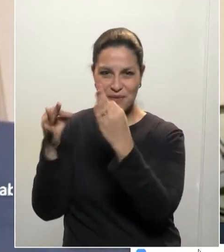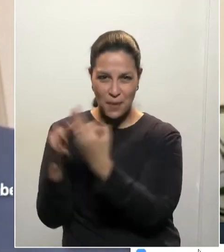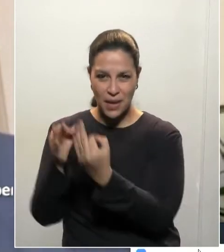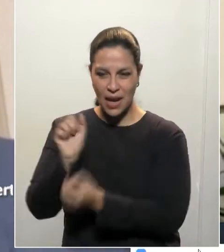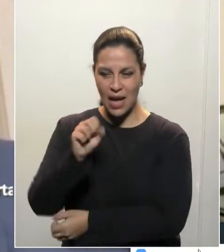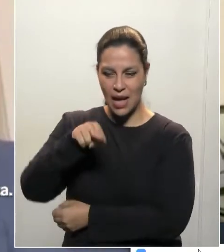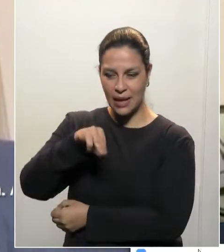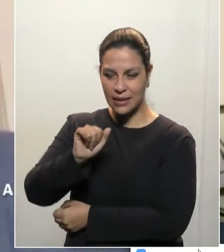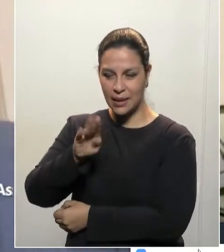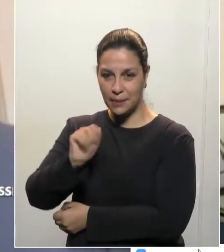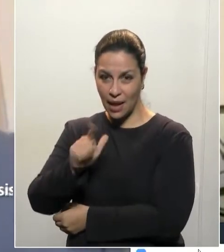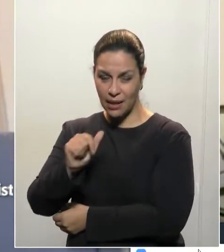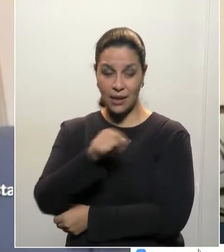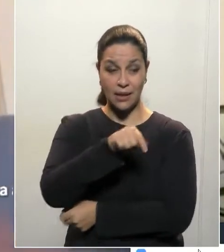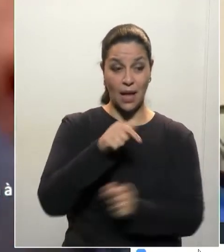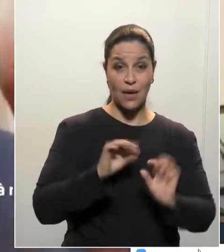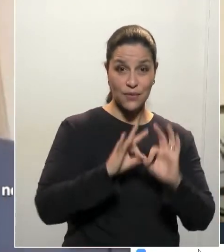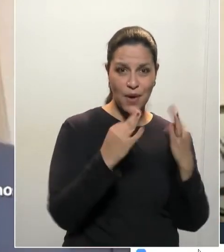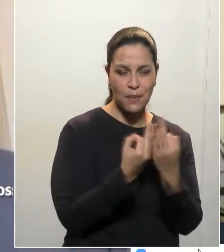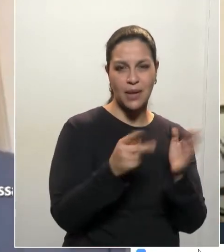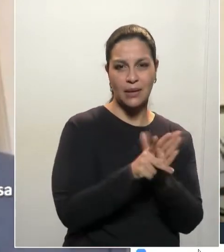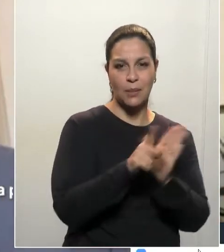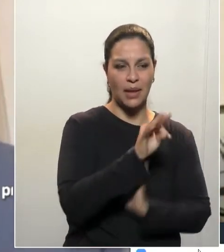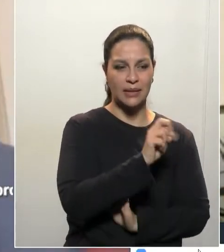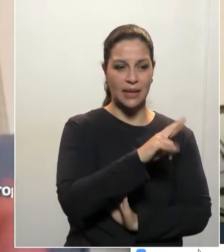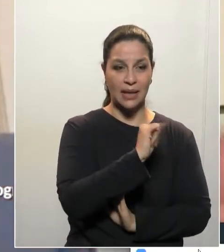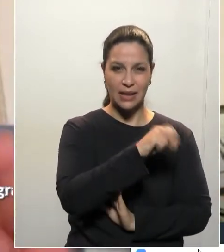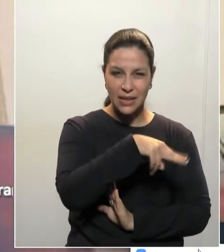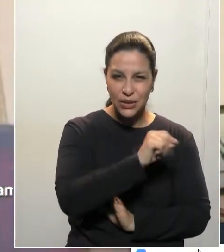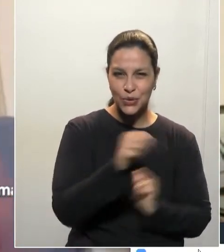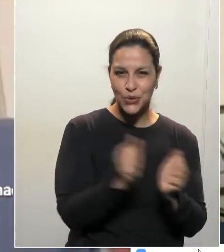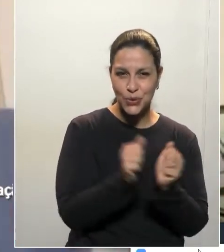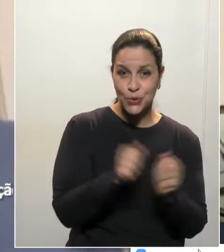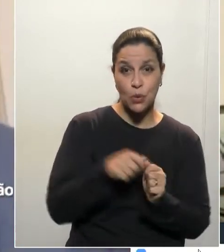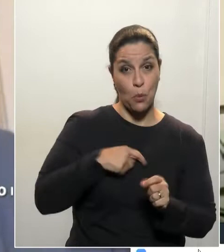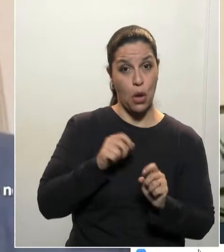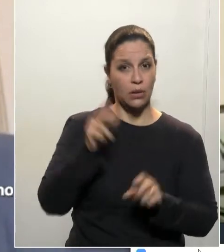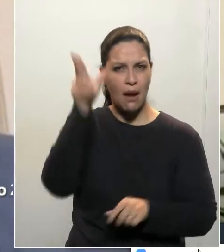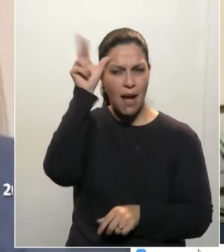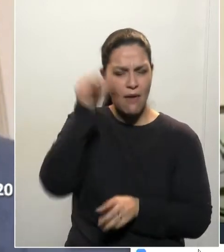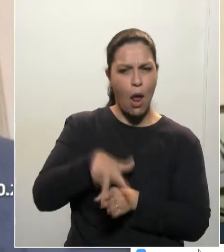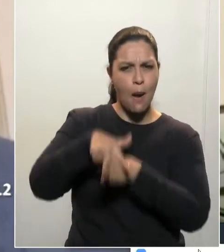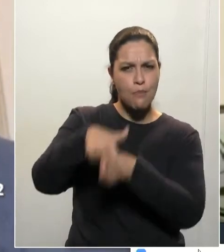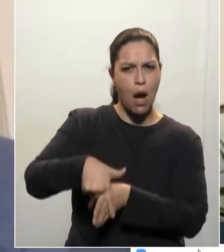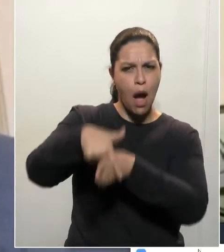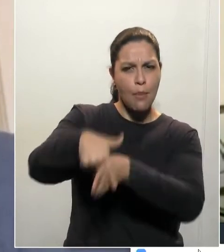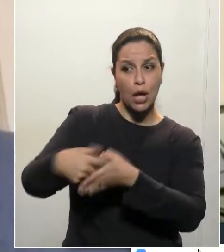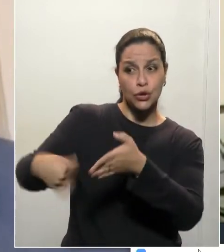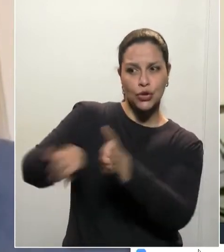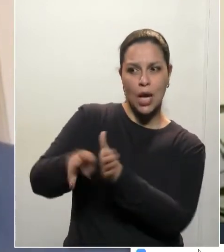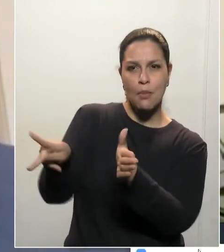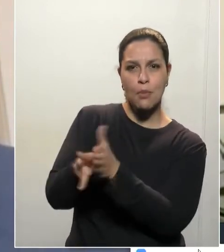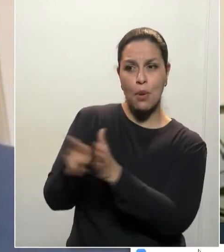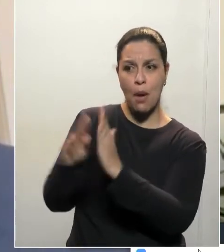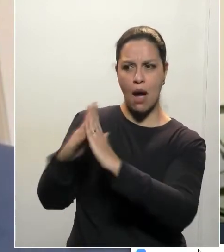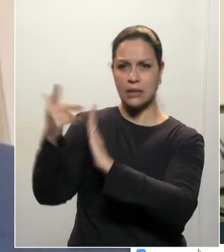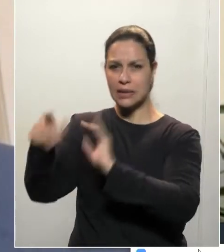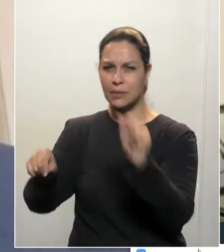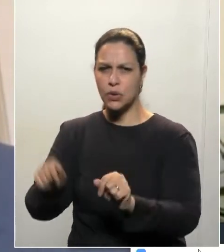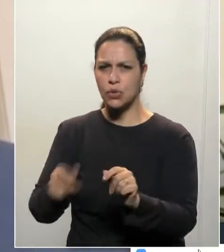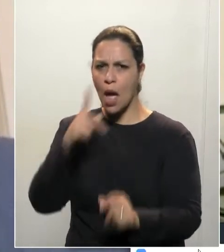tinha palavra. A cavalo ou de pé ou na casa do compadre, o que valia era o bigode.